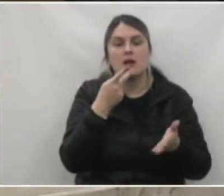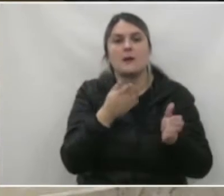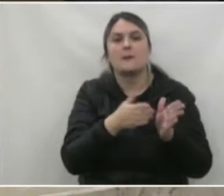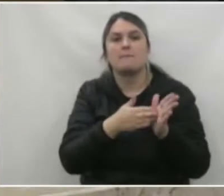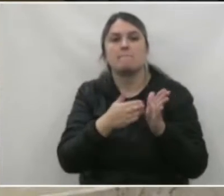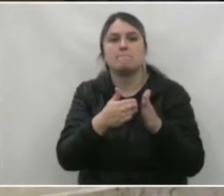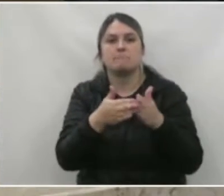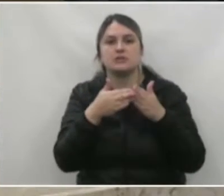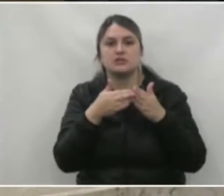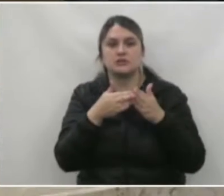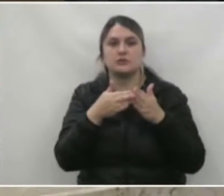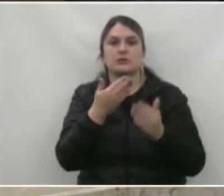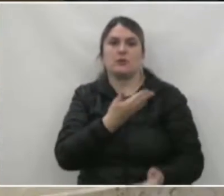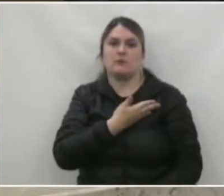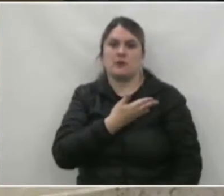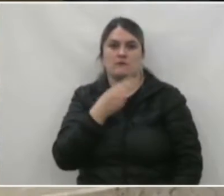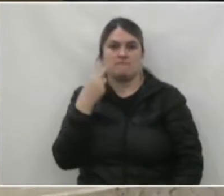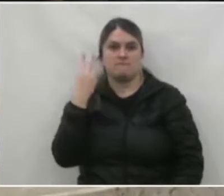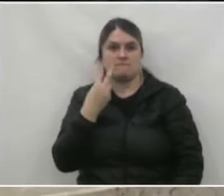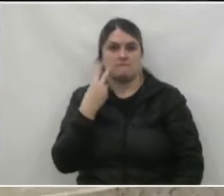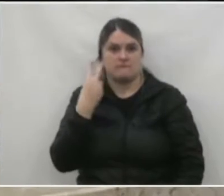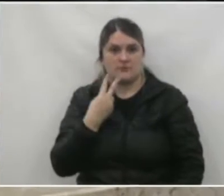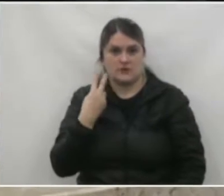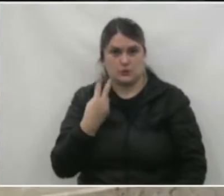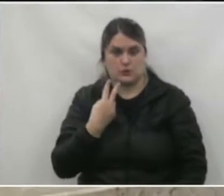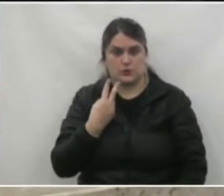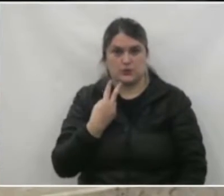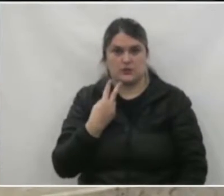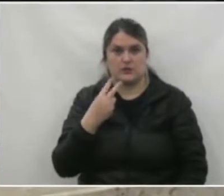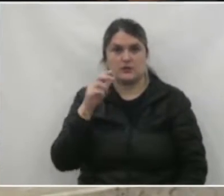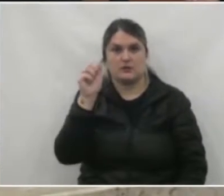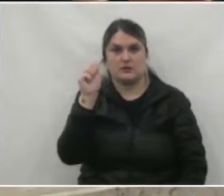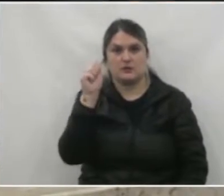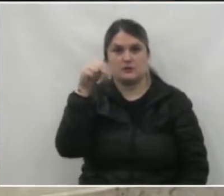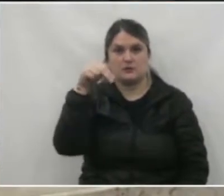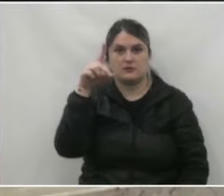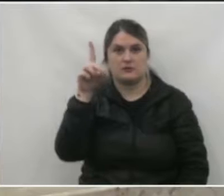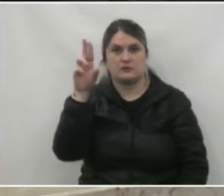do meu colega aí, do vereador André,